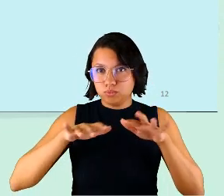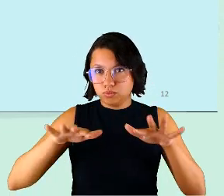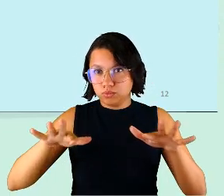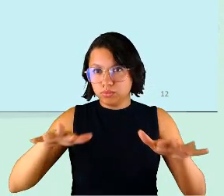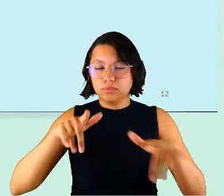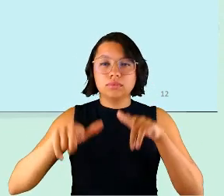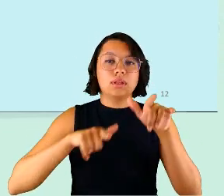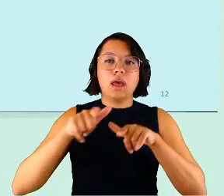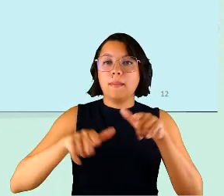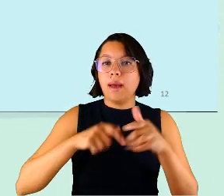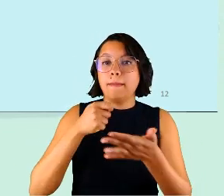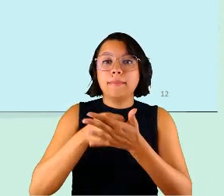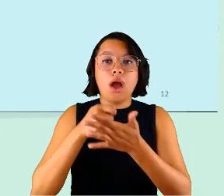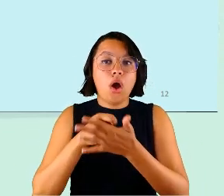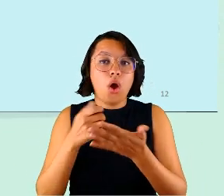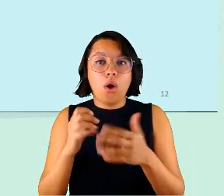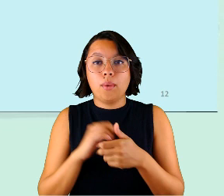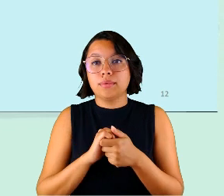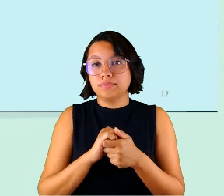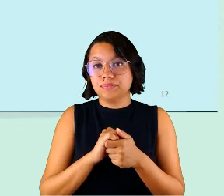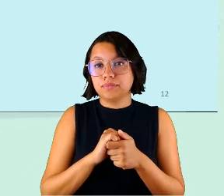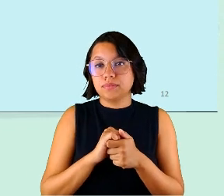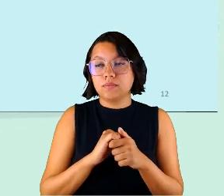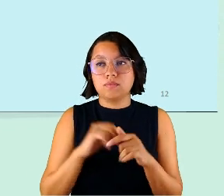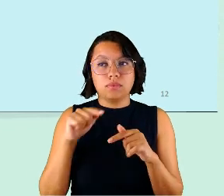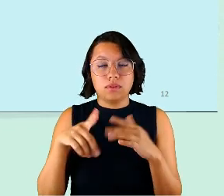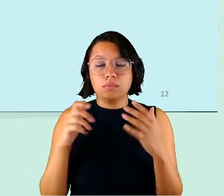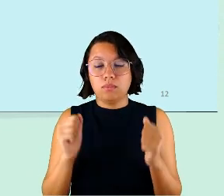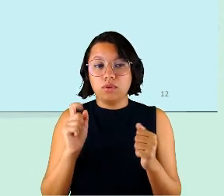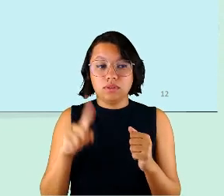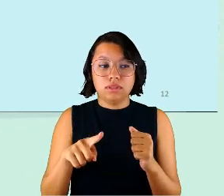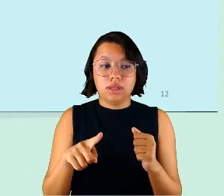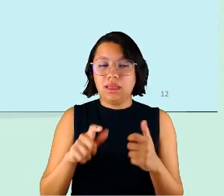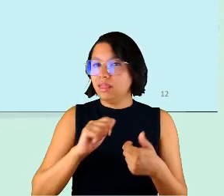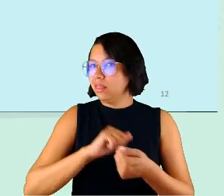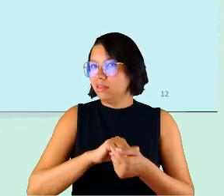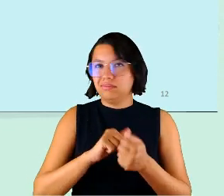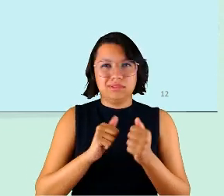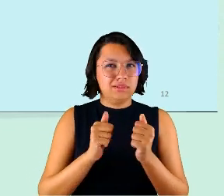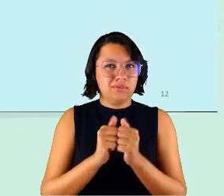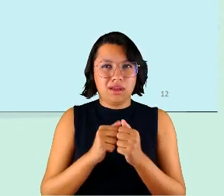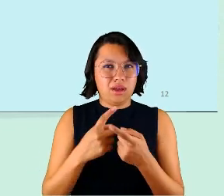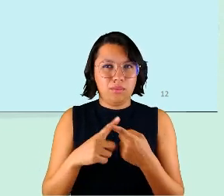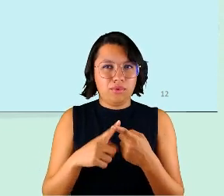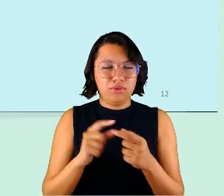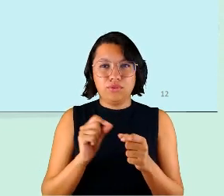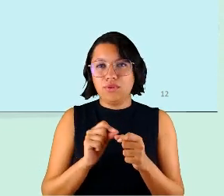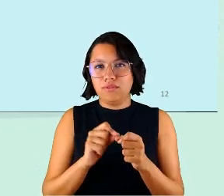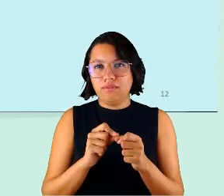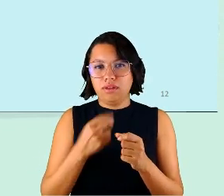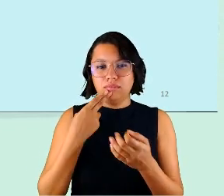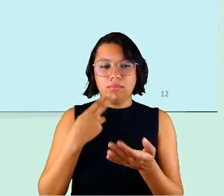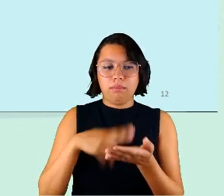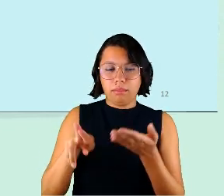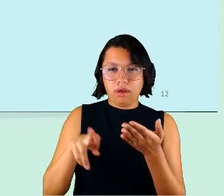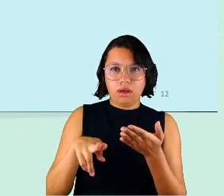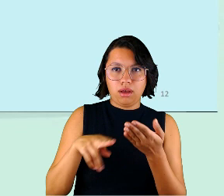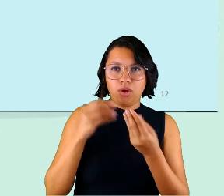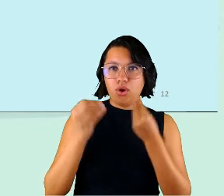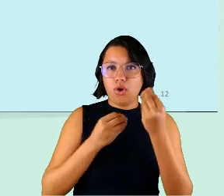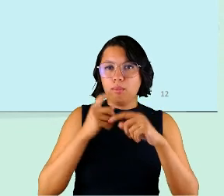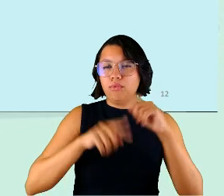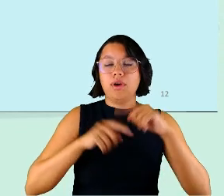tarefas para cobrar tarefas e isso pode ser inadequado porque não foi feita a mensagem instantânea não foi feita